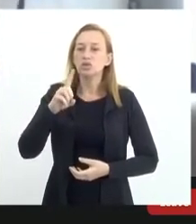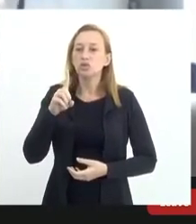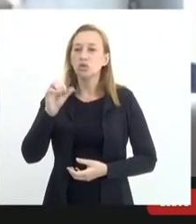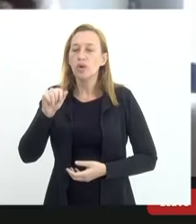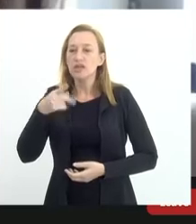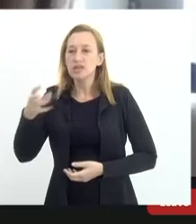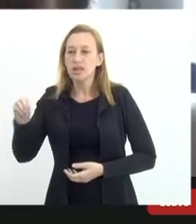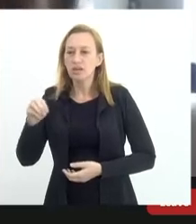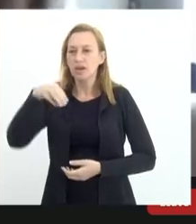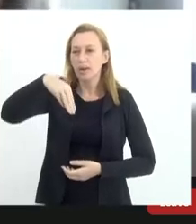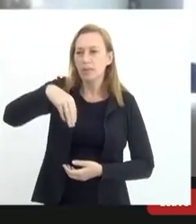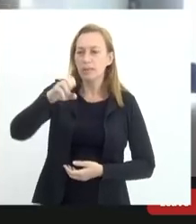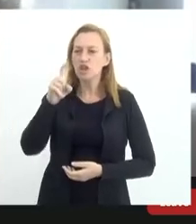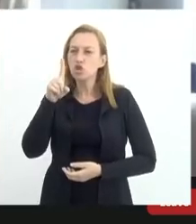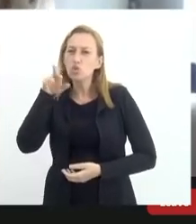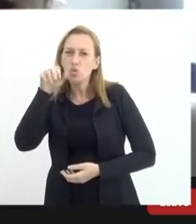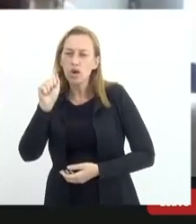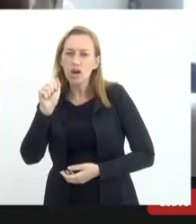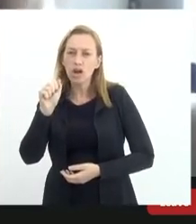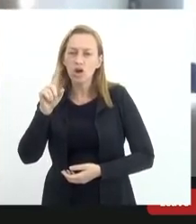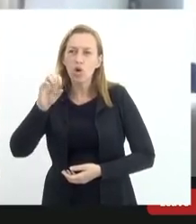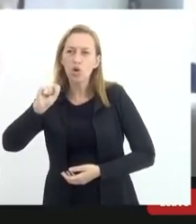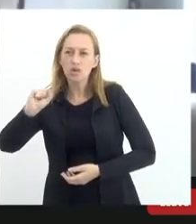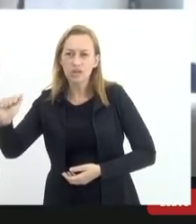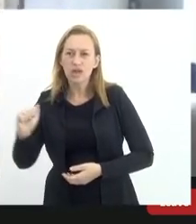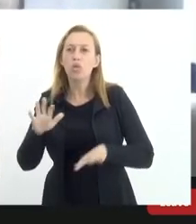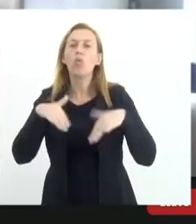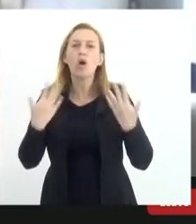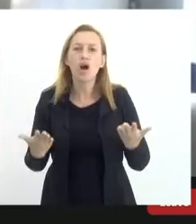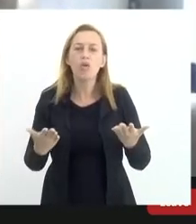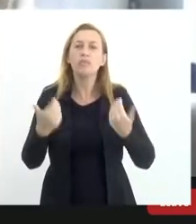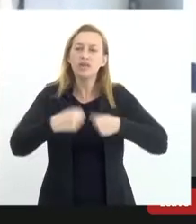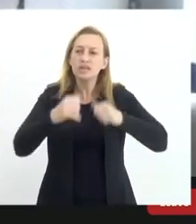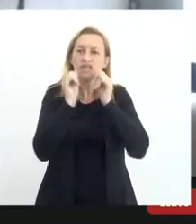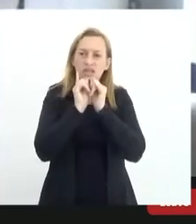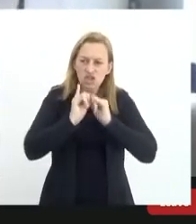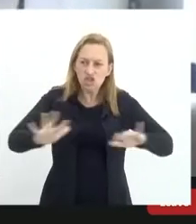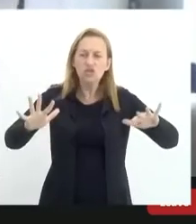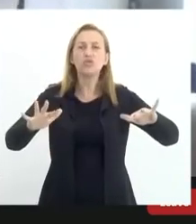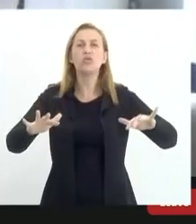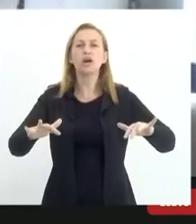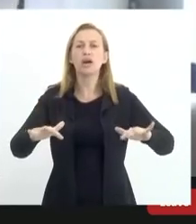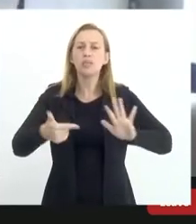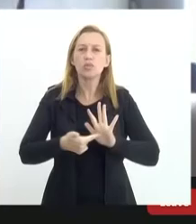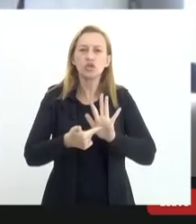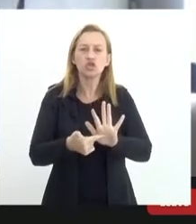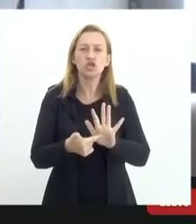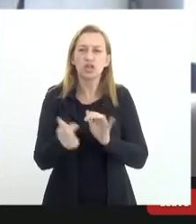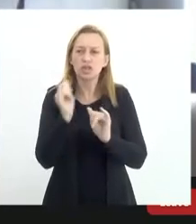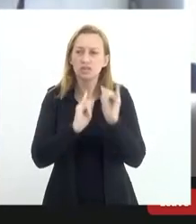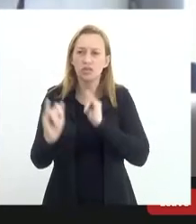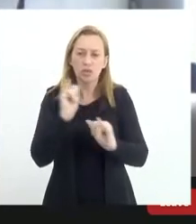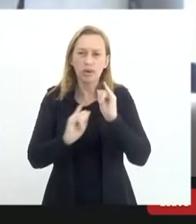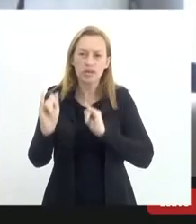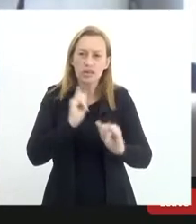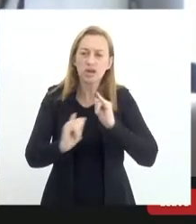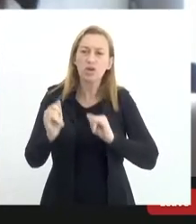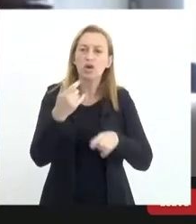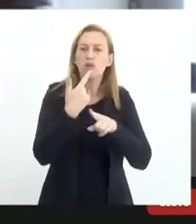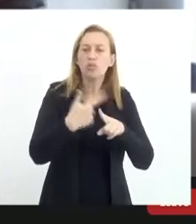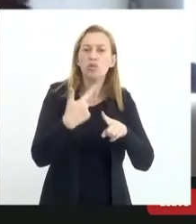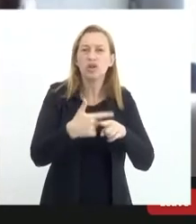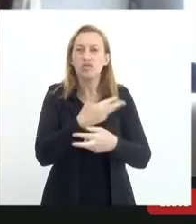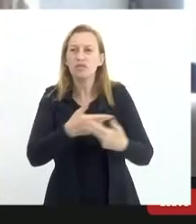aceito, mas quem mais? É divulgar, é democratizar essa informação, porque muitas